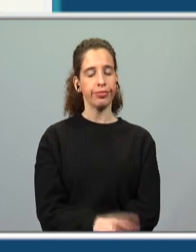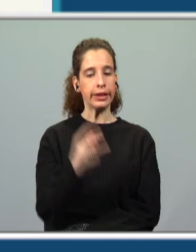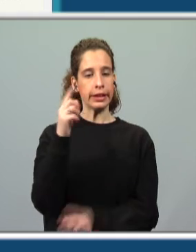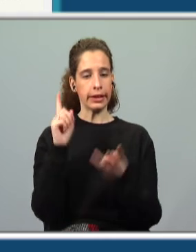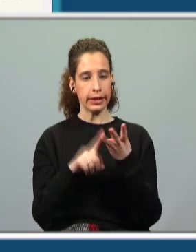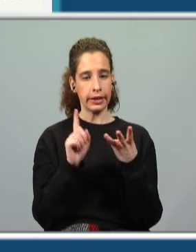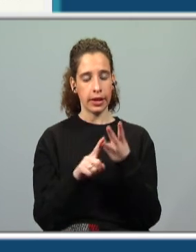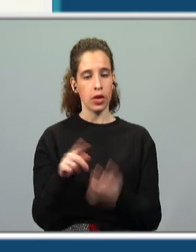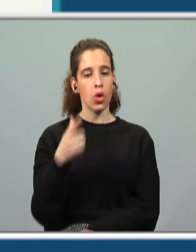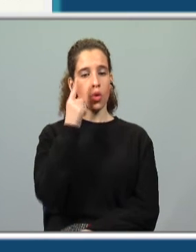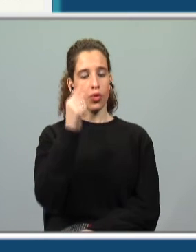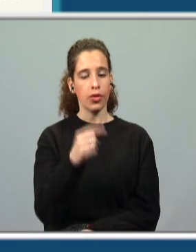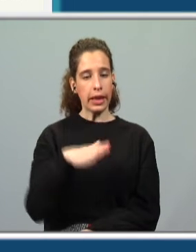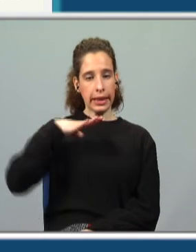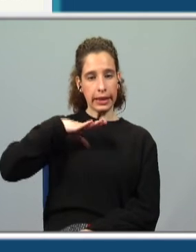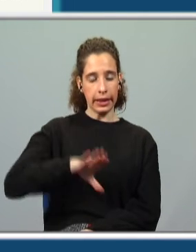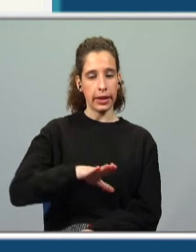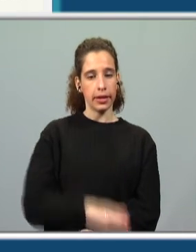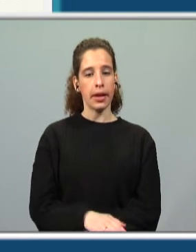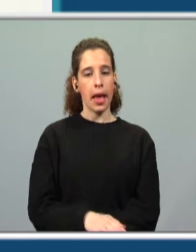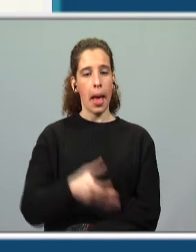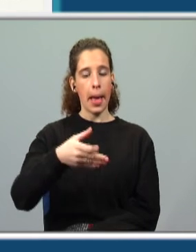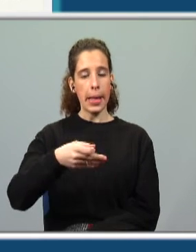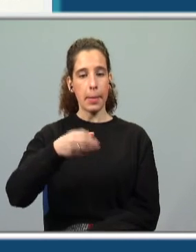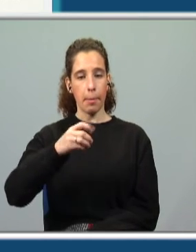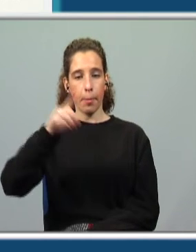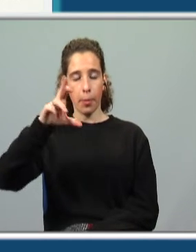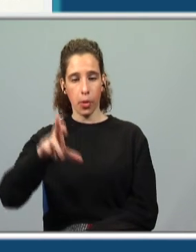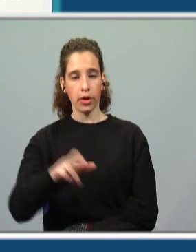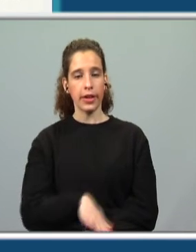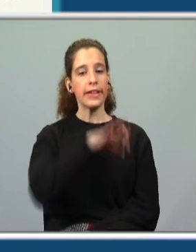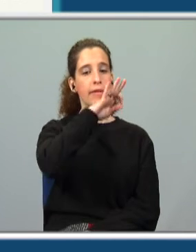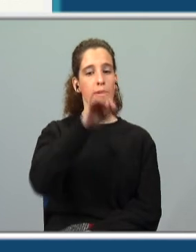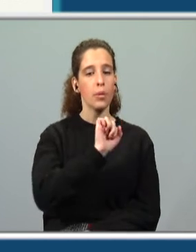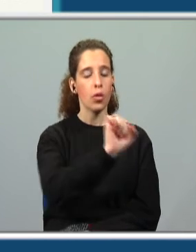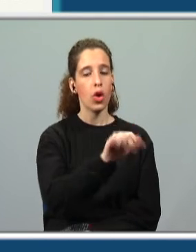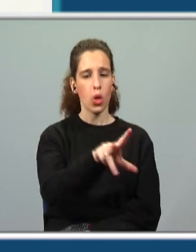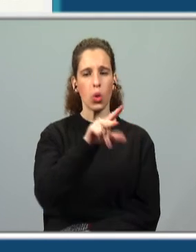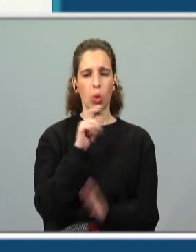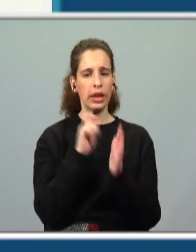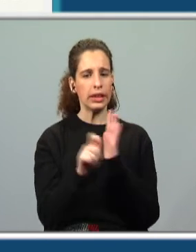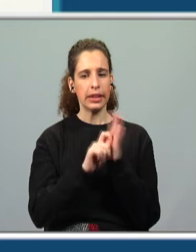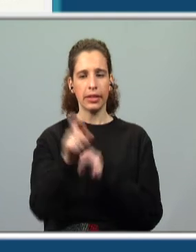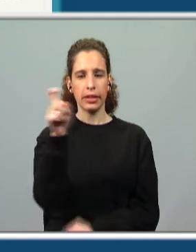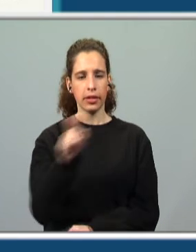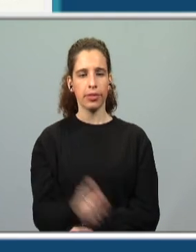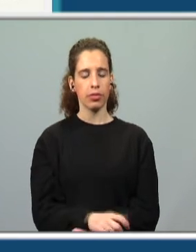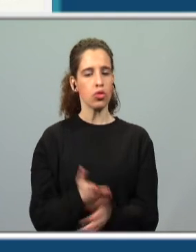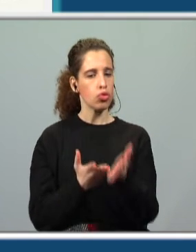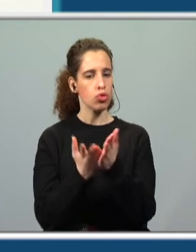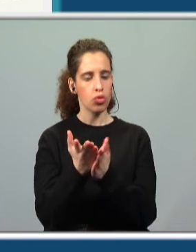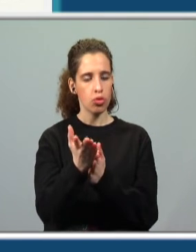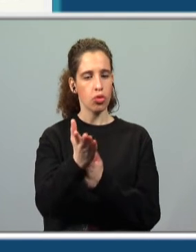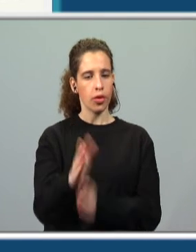verbos querer e pôr, e os da sua família, nunca se escrevem com "-z", ao longo da sua